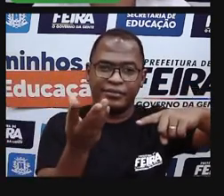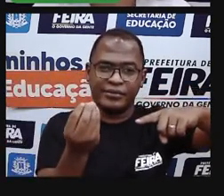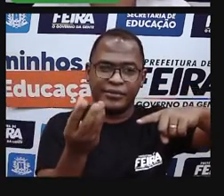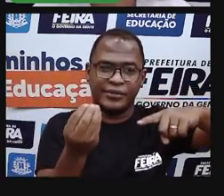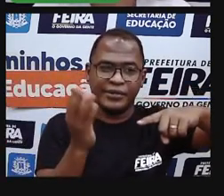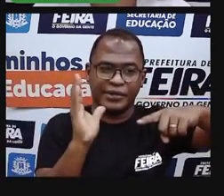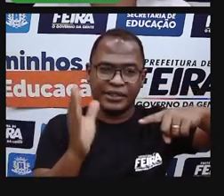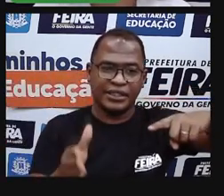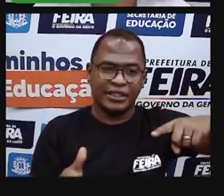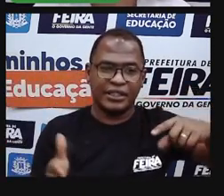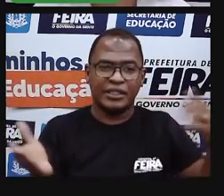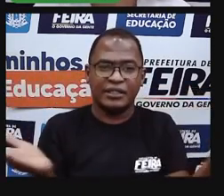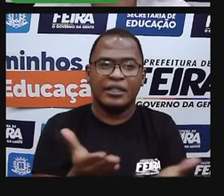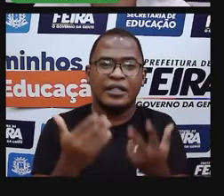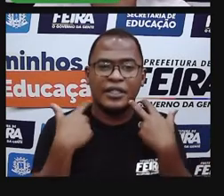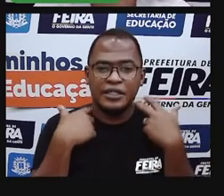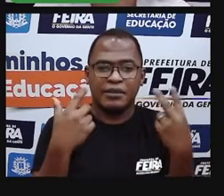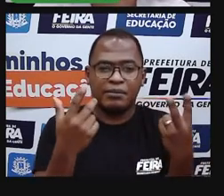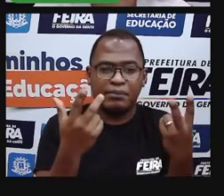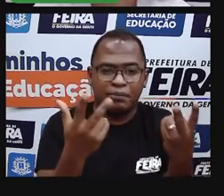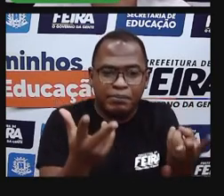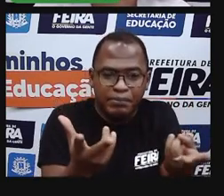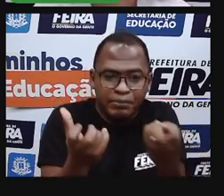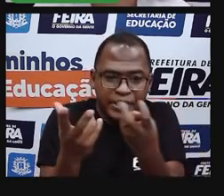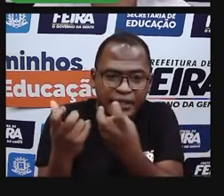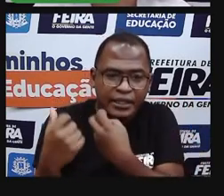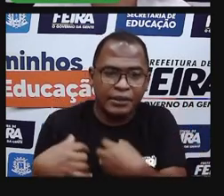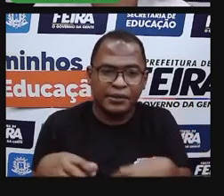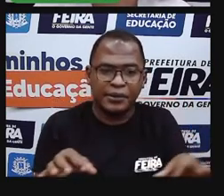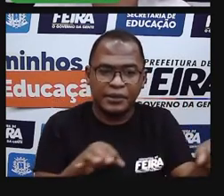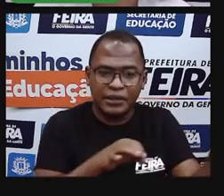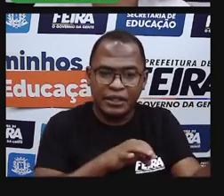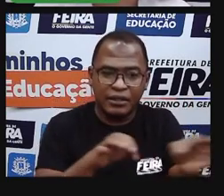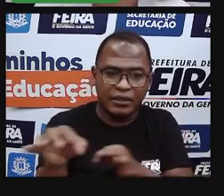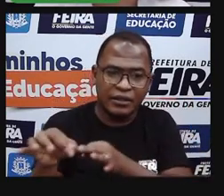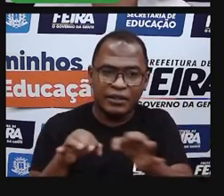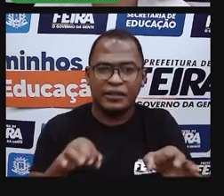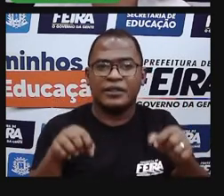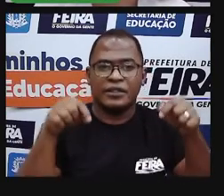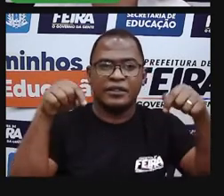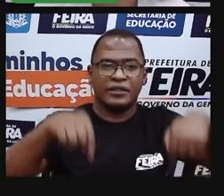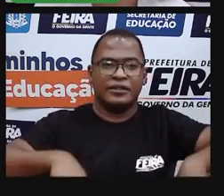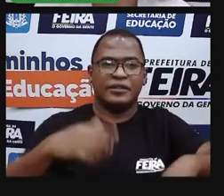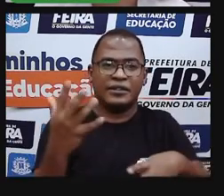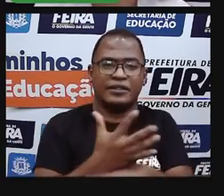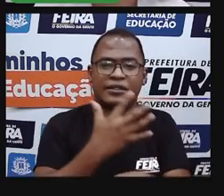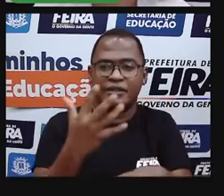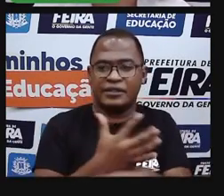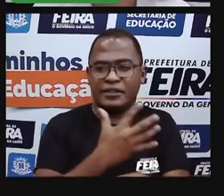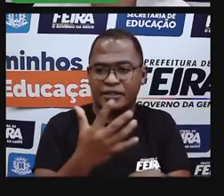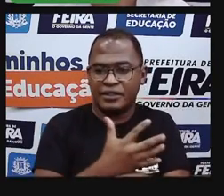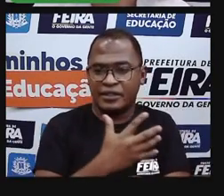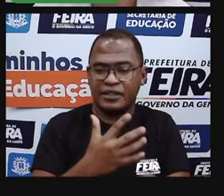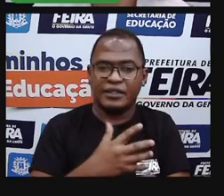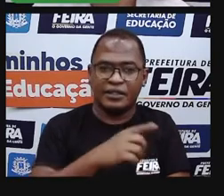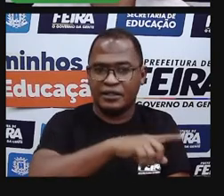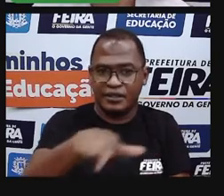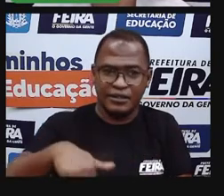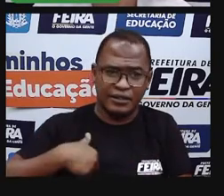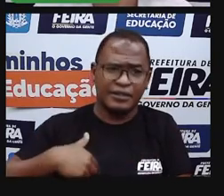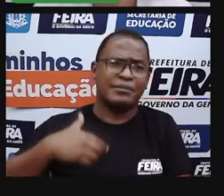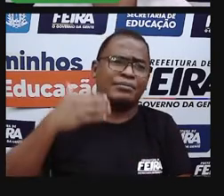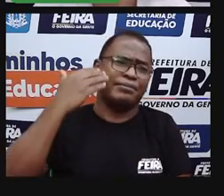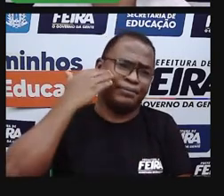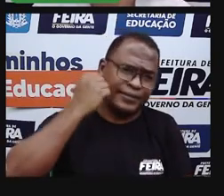E aí a gente percebe como é organizado, ó, a nossa cidade. Eu espero que vocês já tenham visto